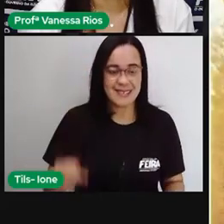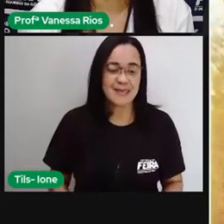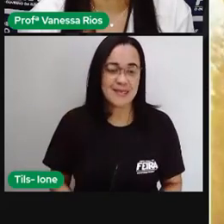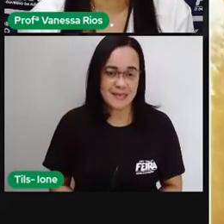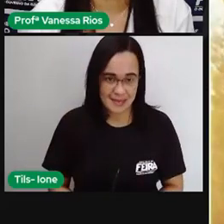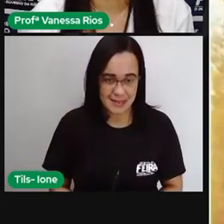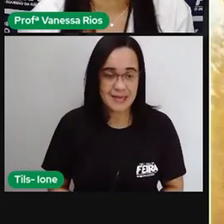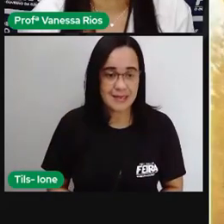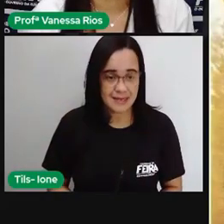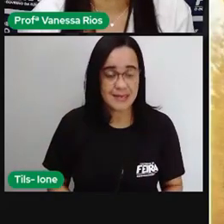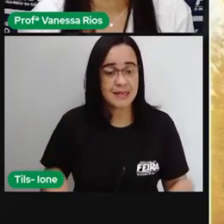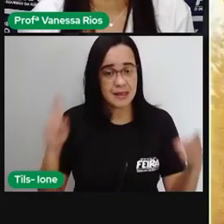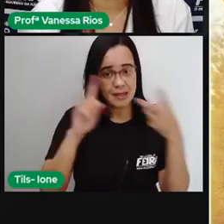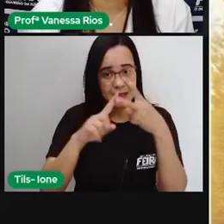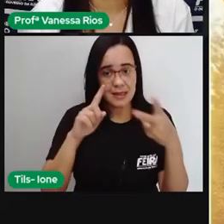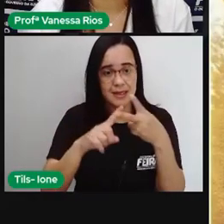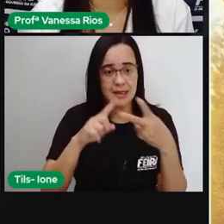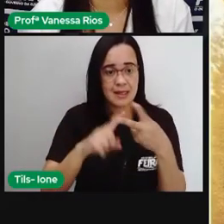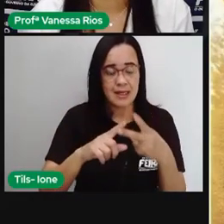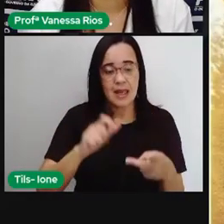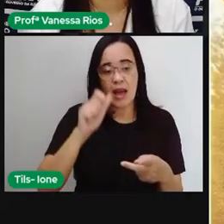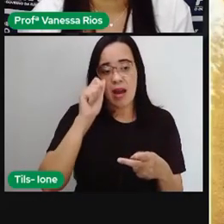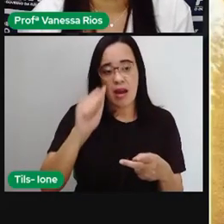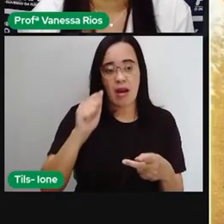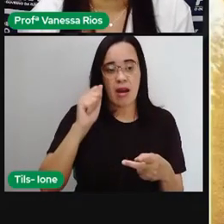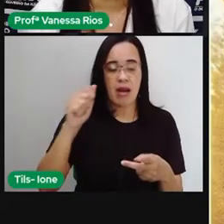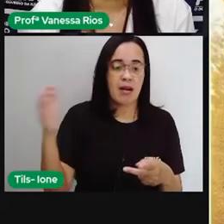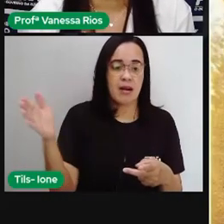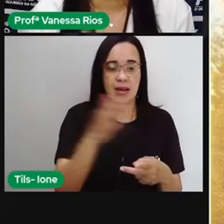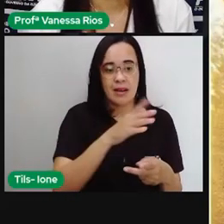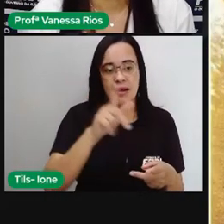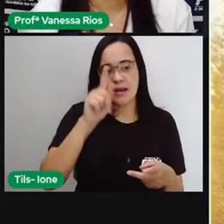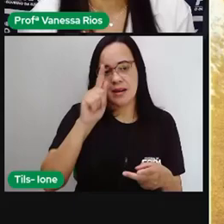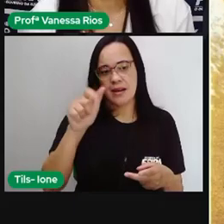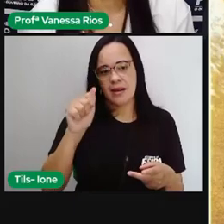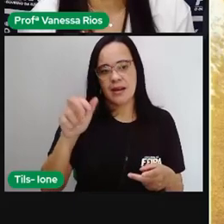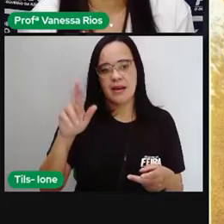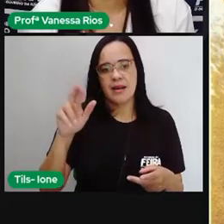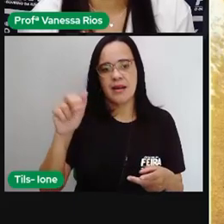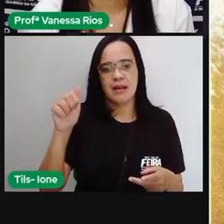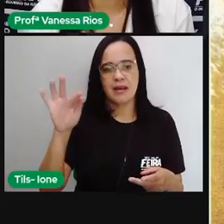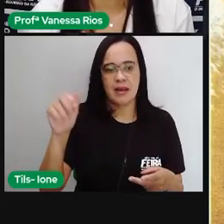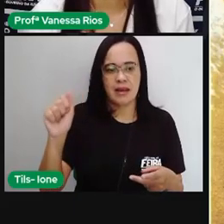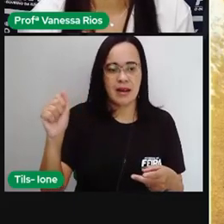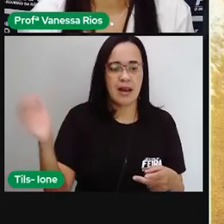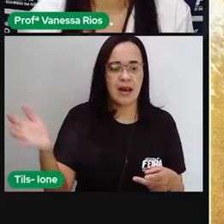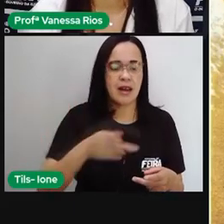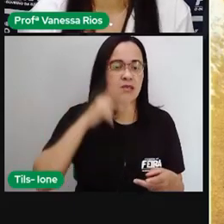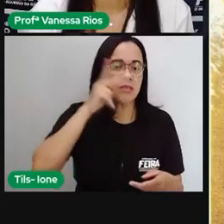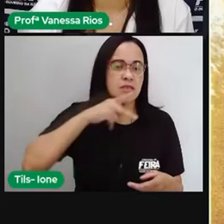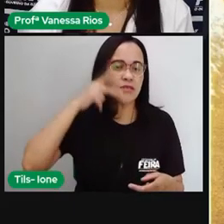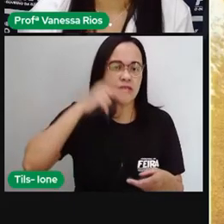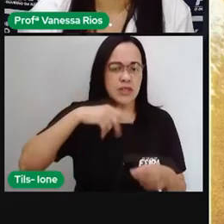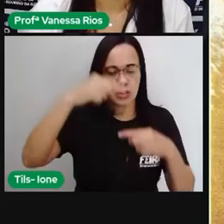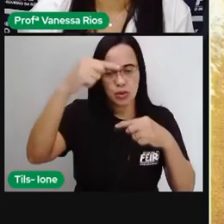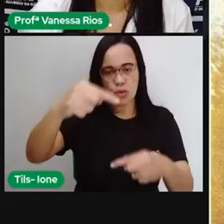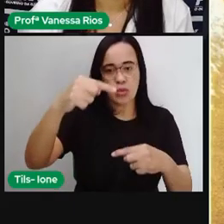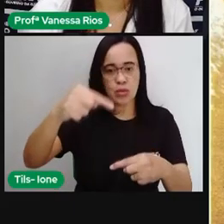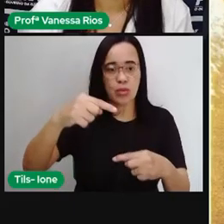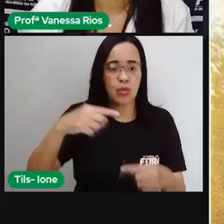Essa outra tela chama A Garrafa de Vinho, e ela foi produzida em 1924.